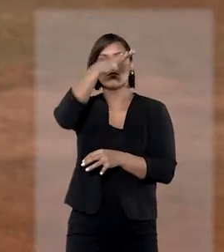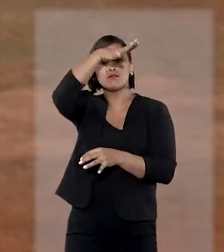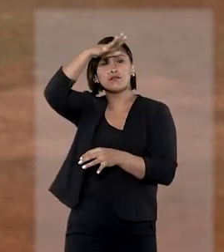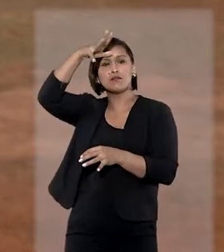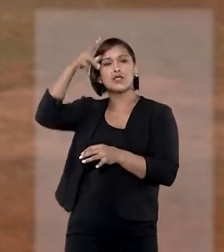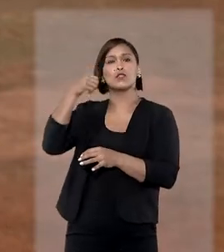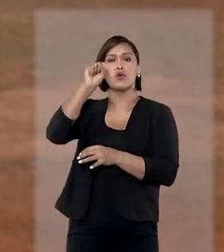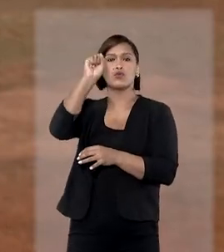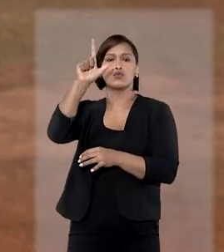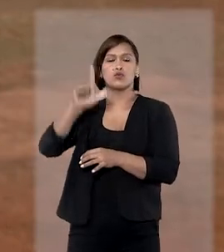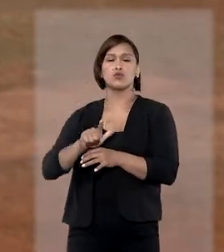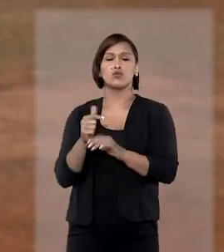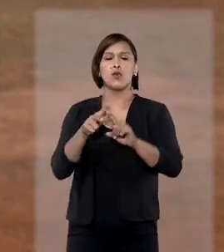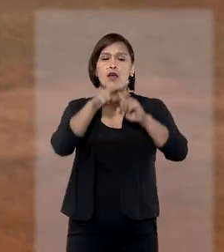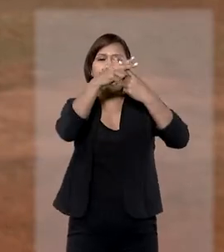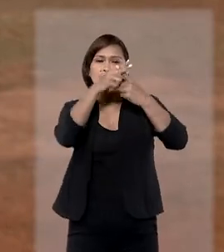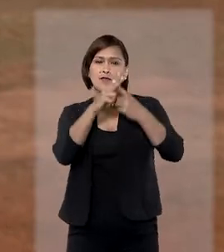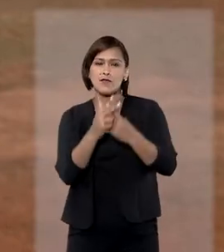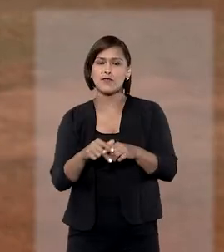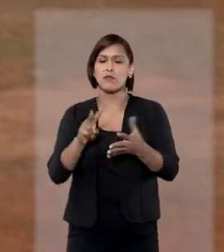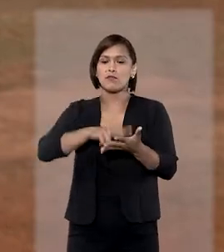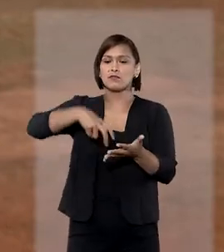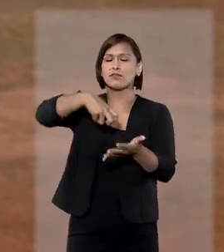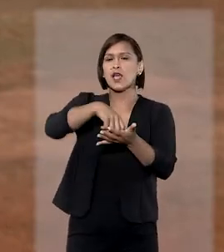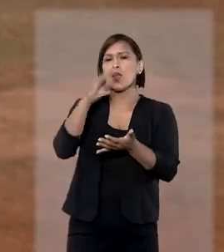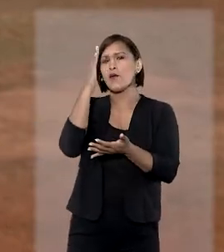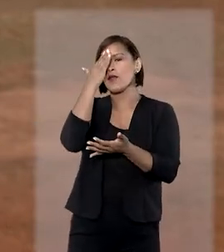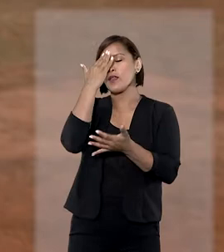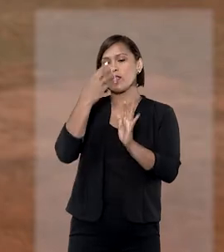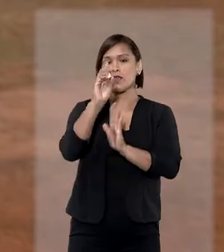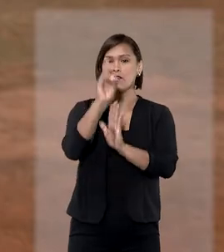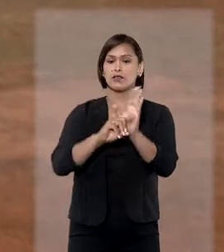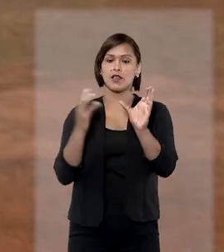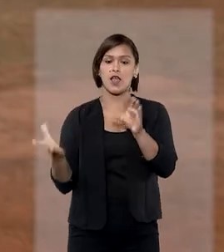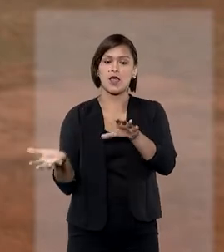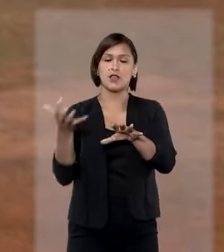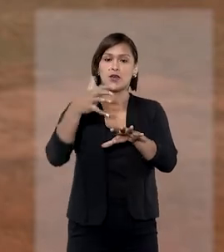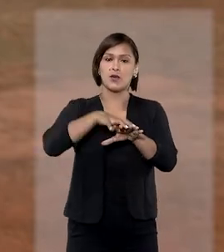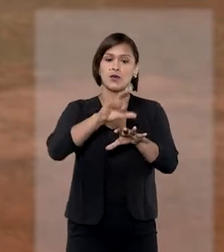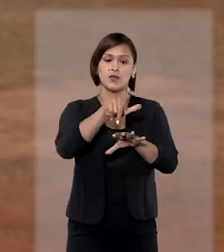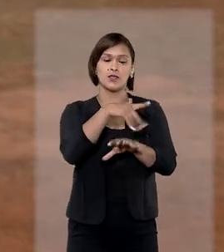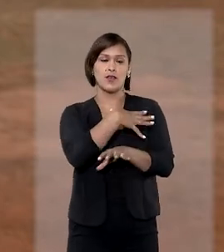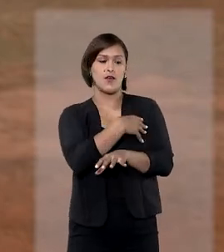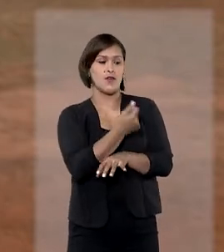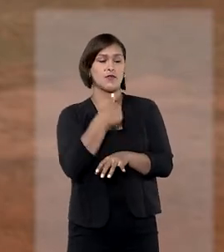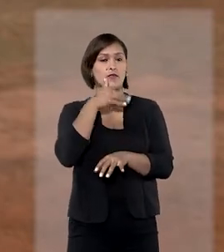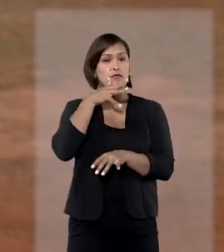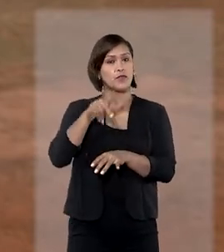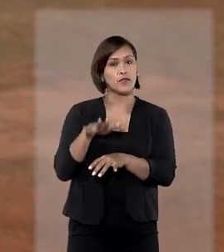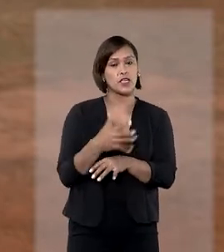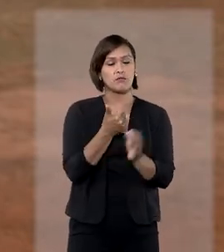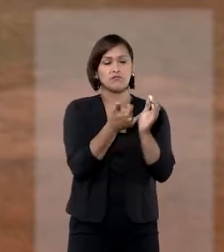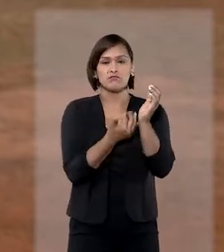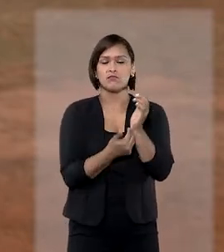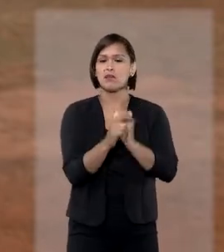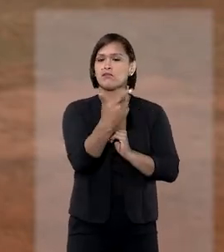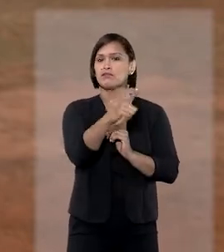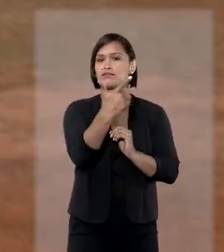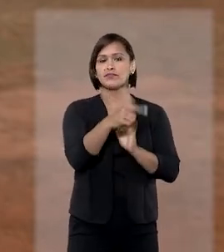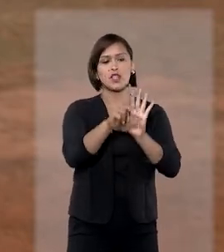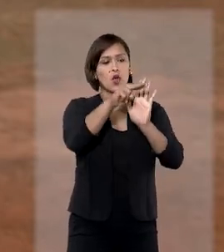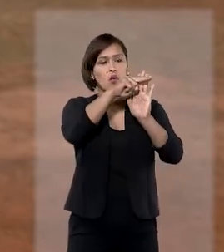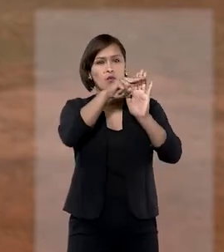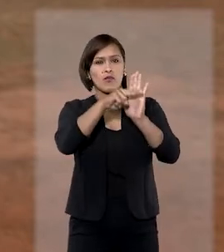Mato Grosso do Sul reformou a sentença por entender que o direito à inclusão da criança como filho natural não estaria